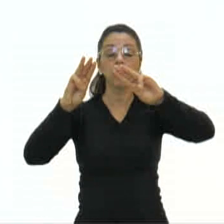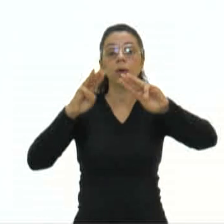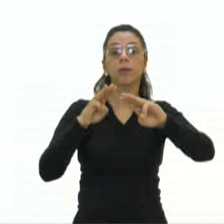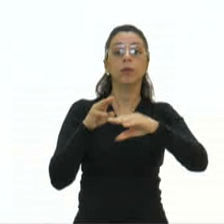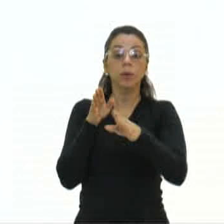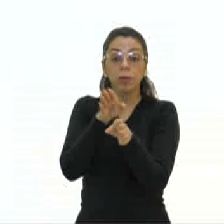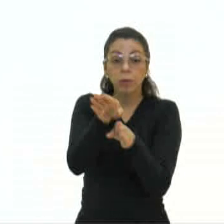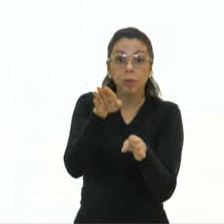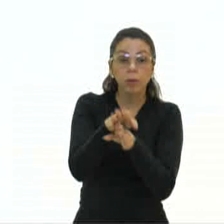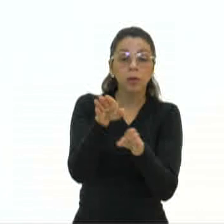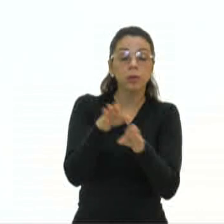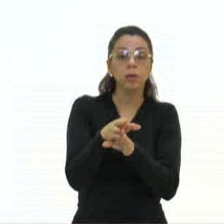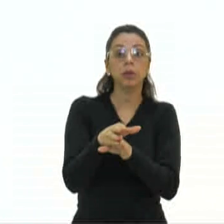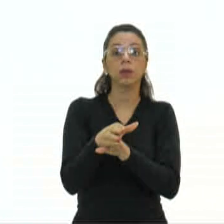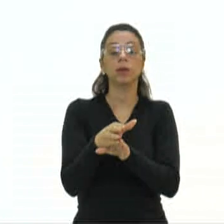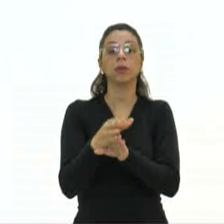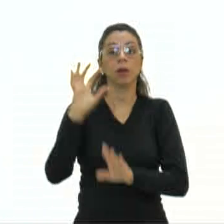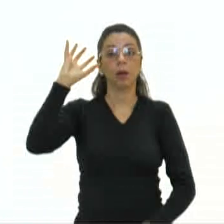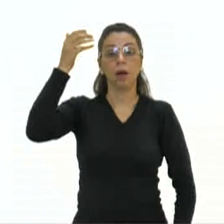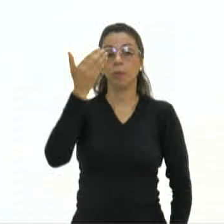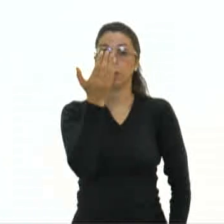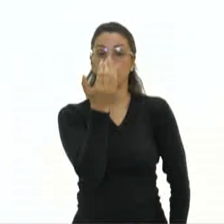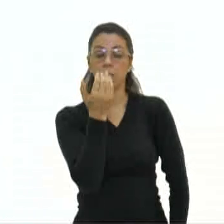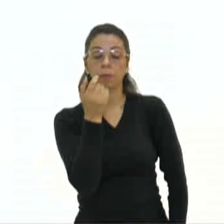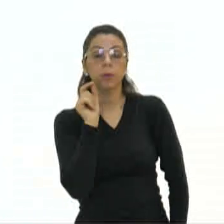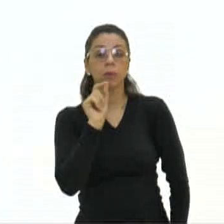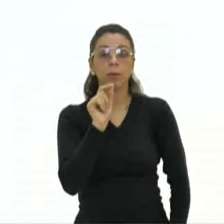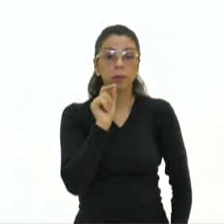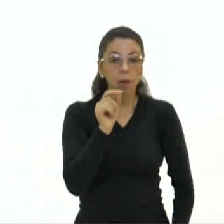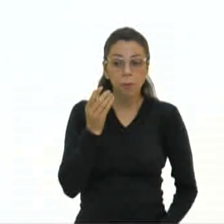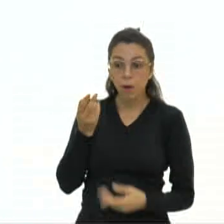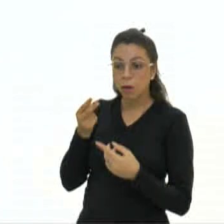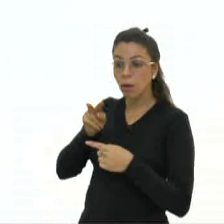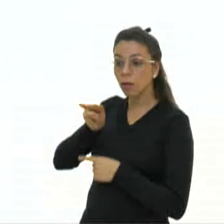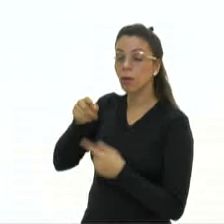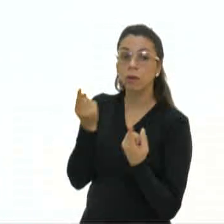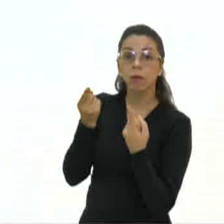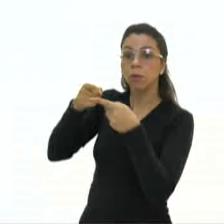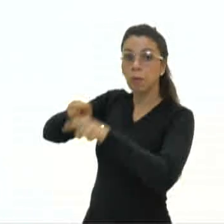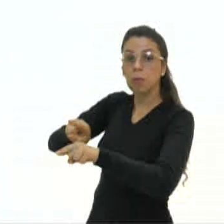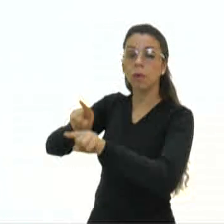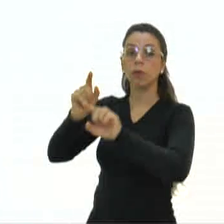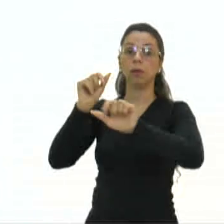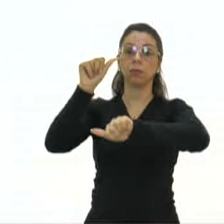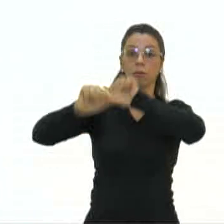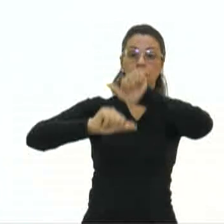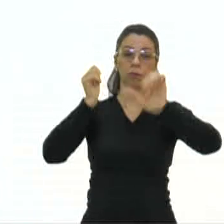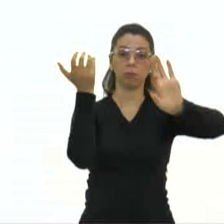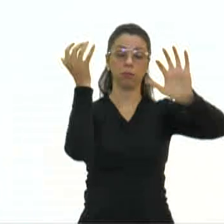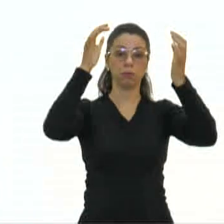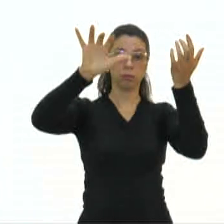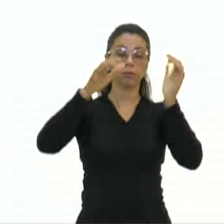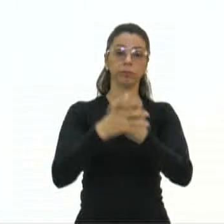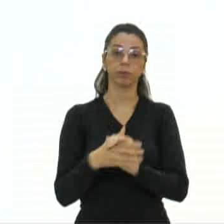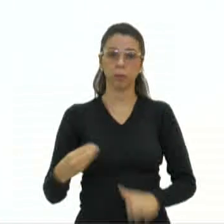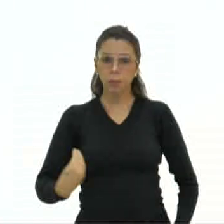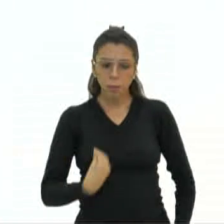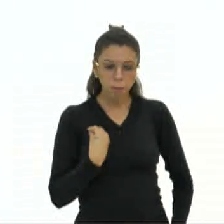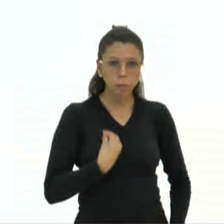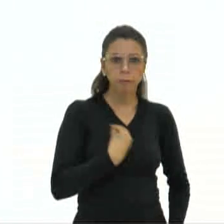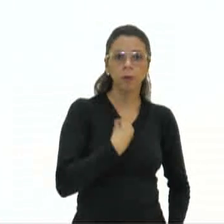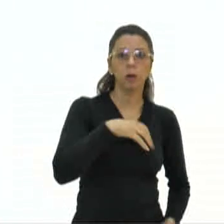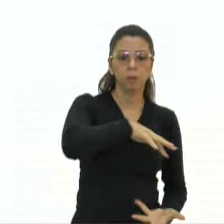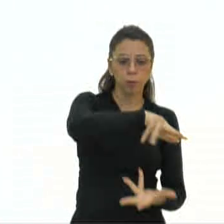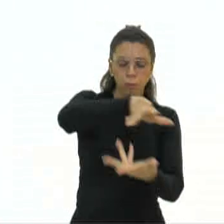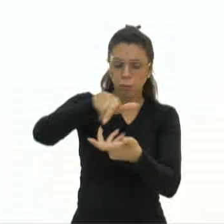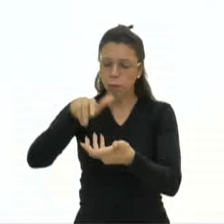para combater a mudança climática. A gente está vivendo num mundo e num momento onde tem muitas mudanças